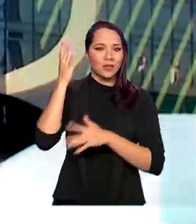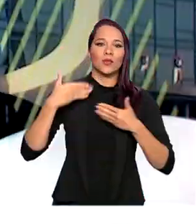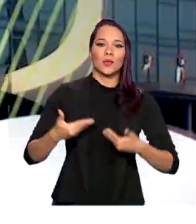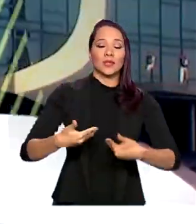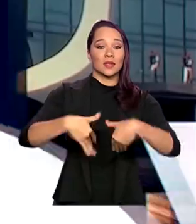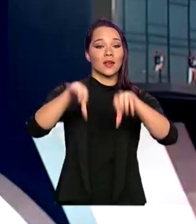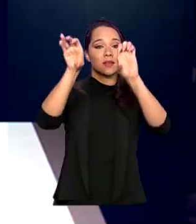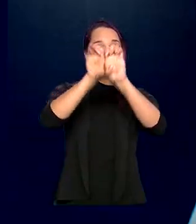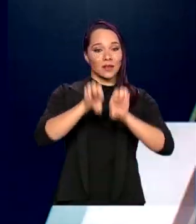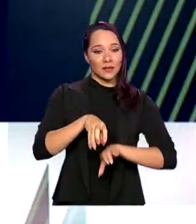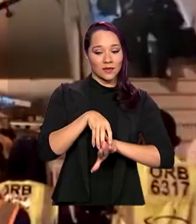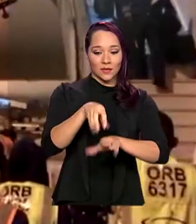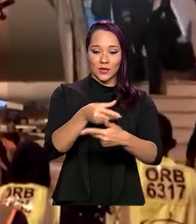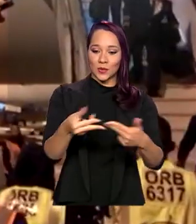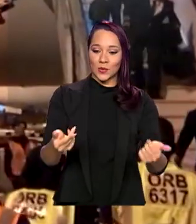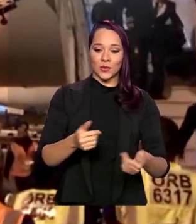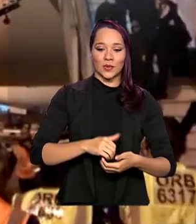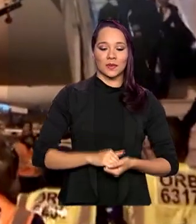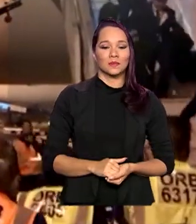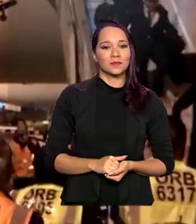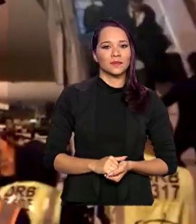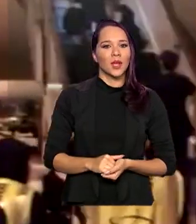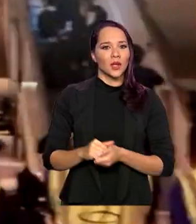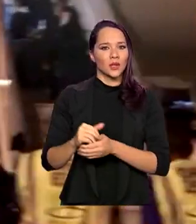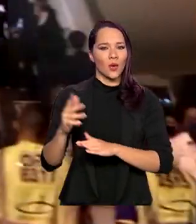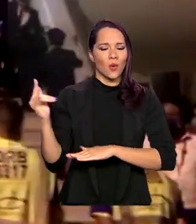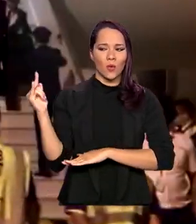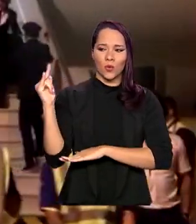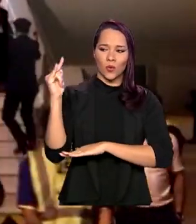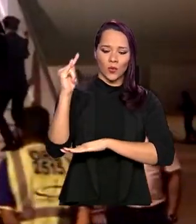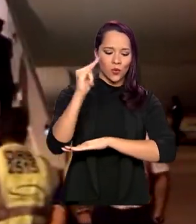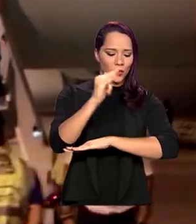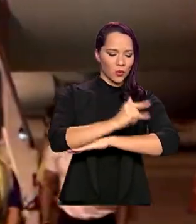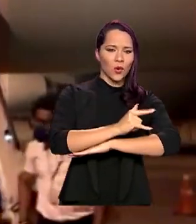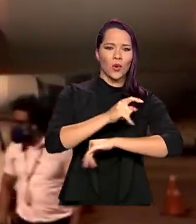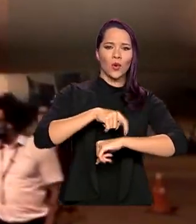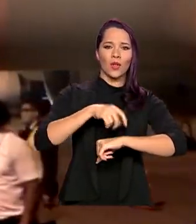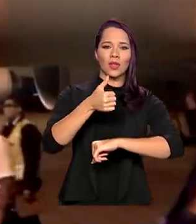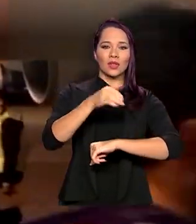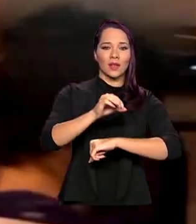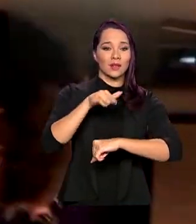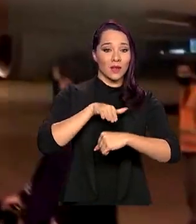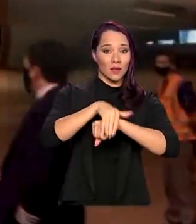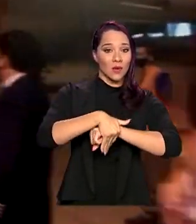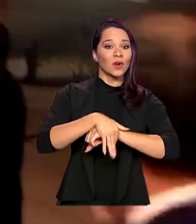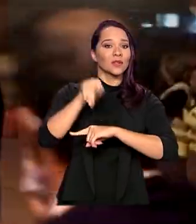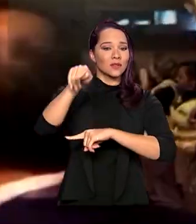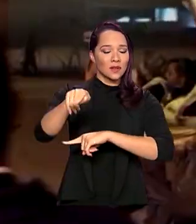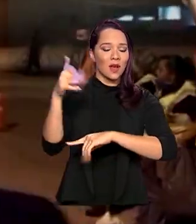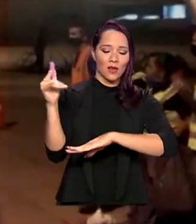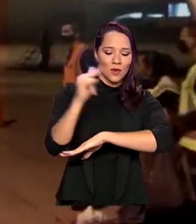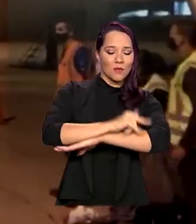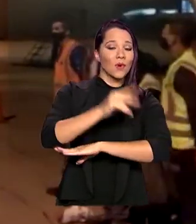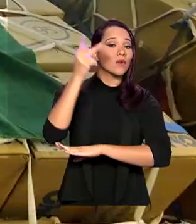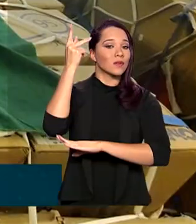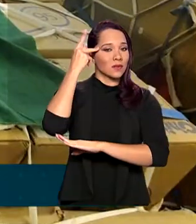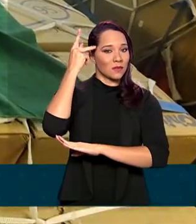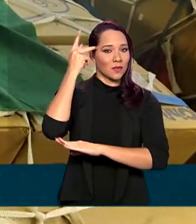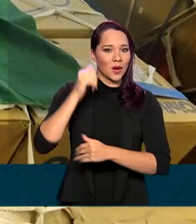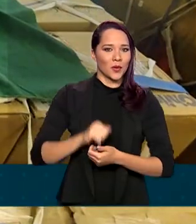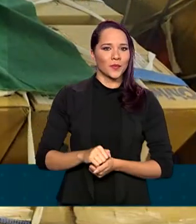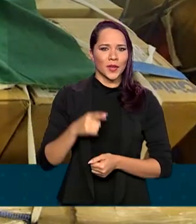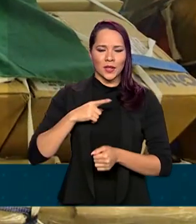Infraestrutura. O avião pousou perto das 10 da noite no Aeroporto Internacional de São Paulo, em Guarulhos,